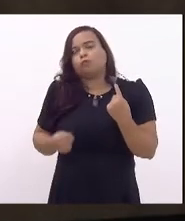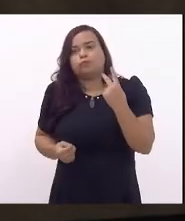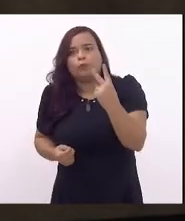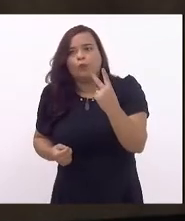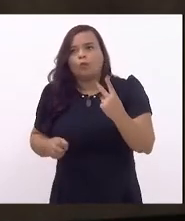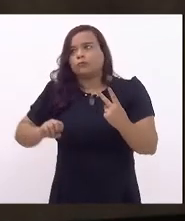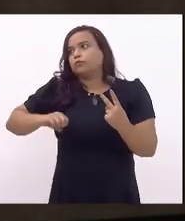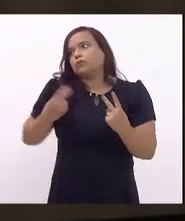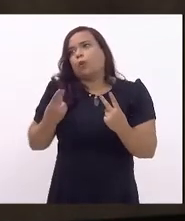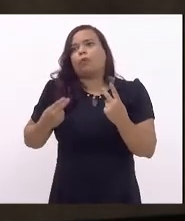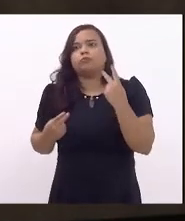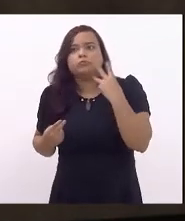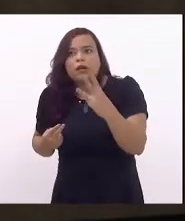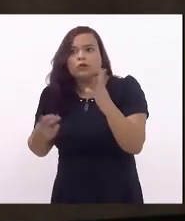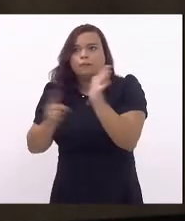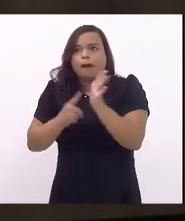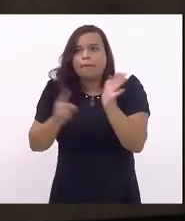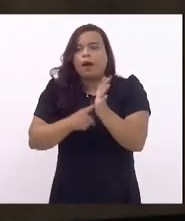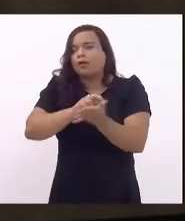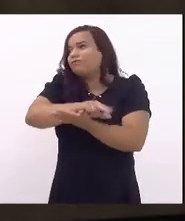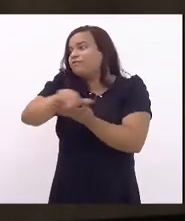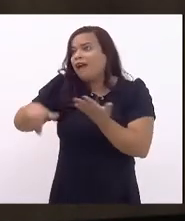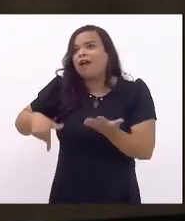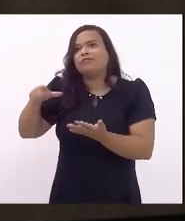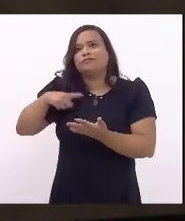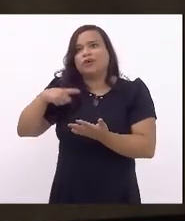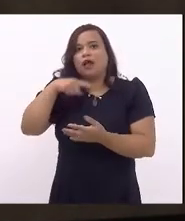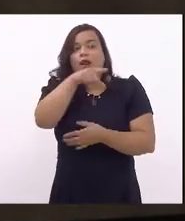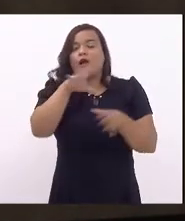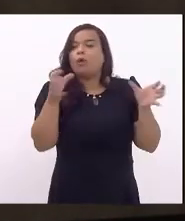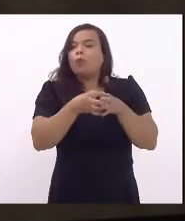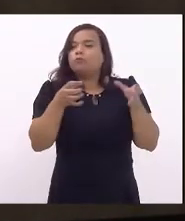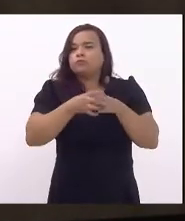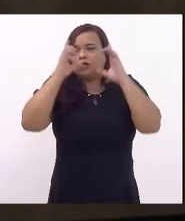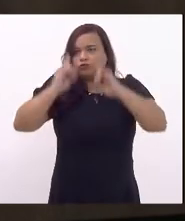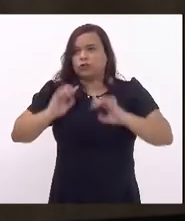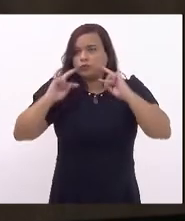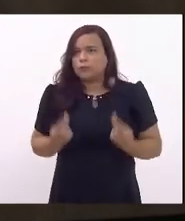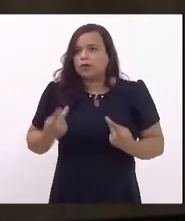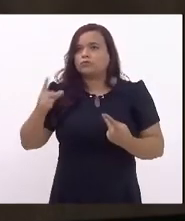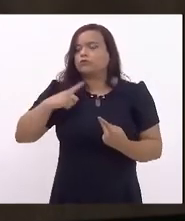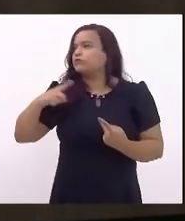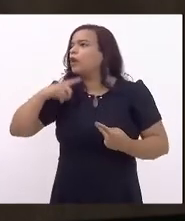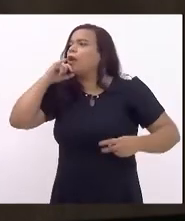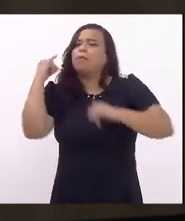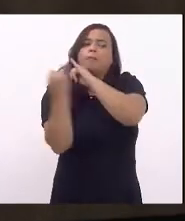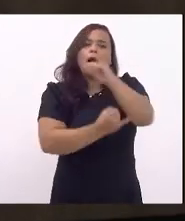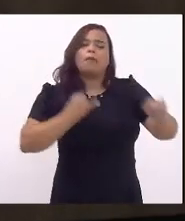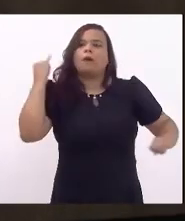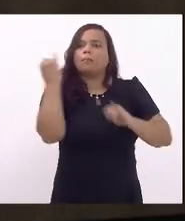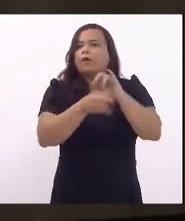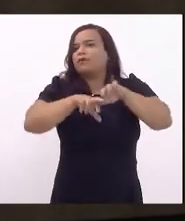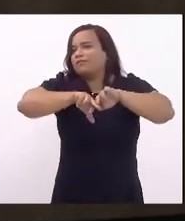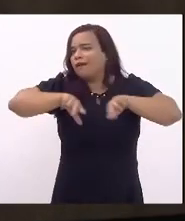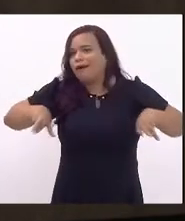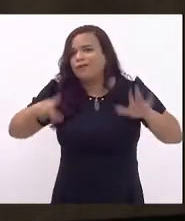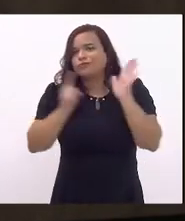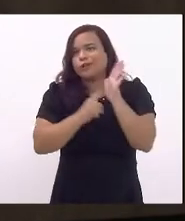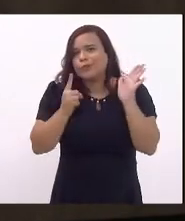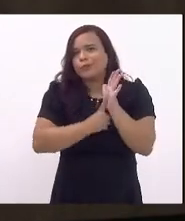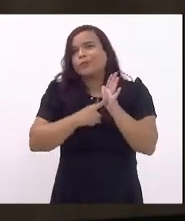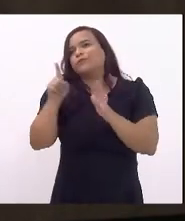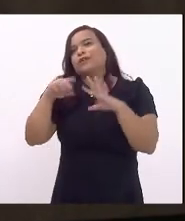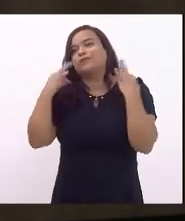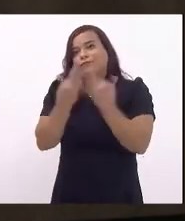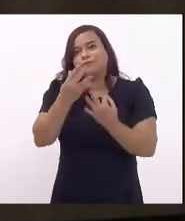Direitos Humanos recebe, vindas dos familiares e das pessoas privadas de liberdade sobre as péssimas condições. Há